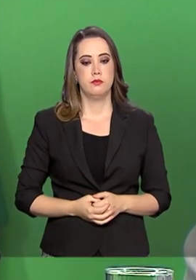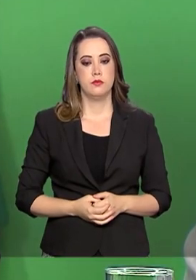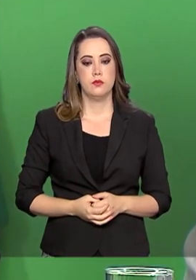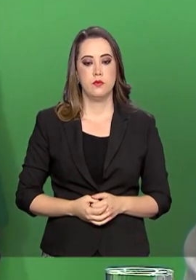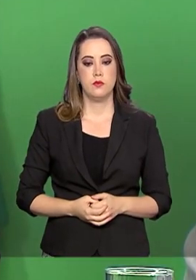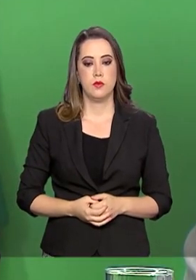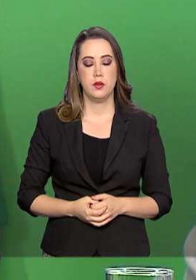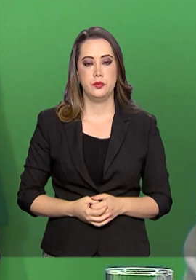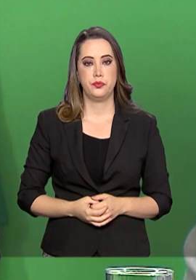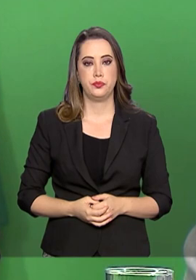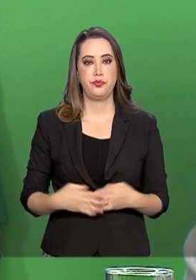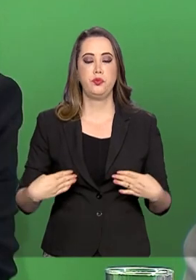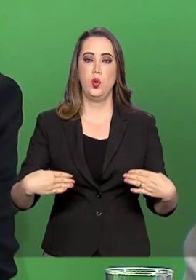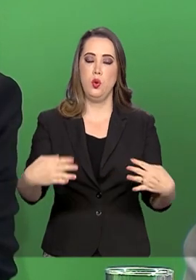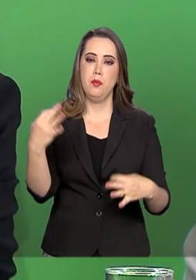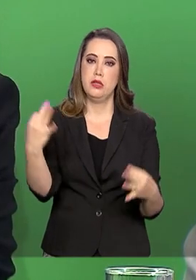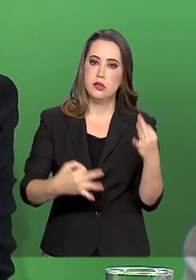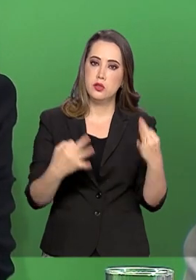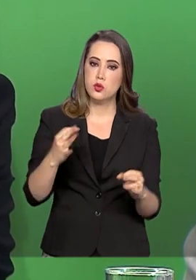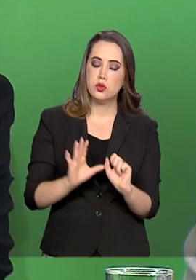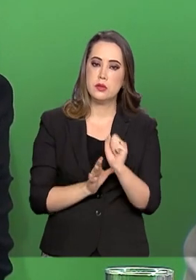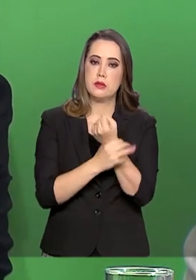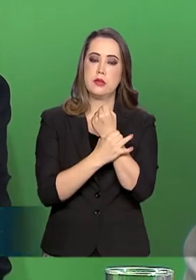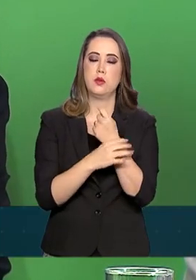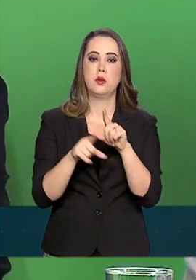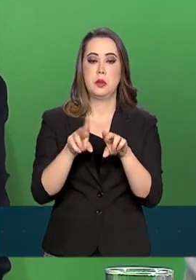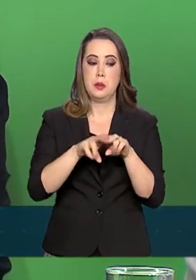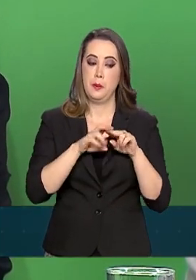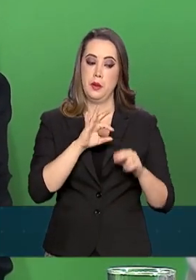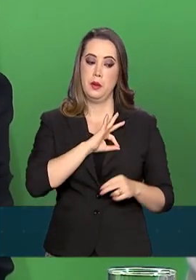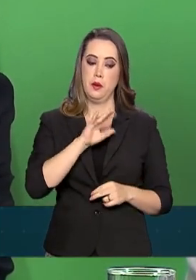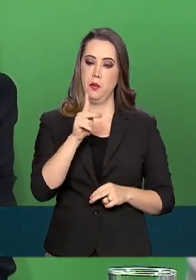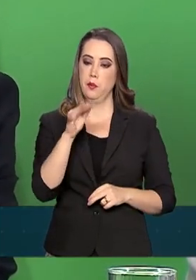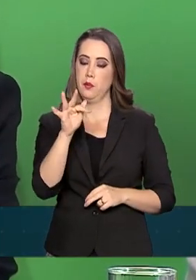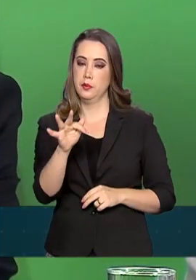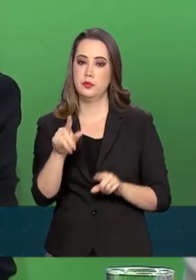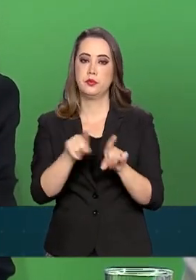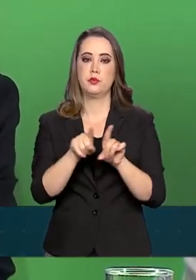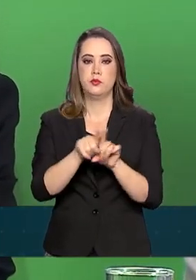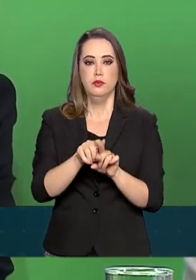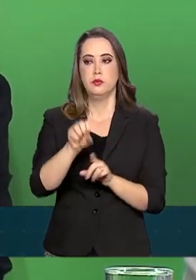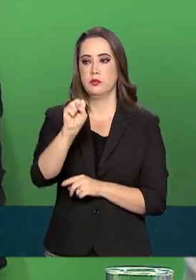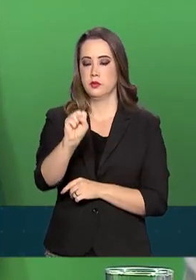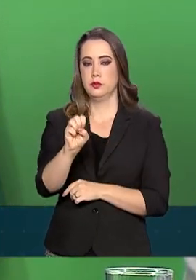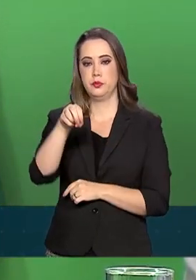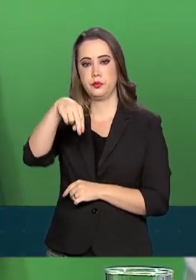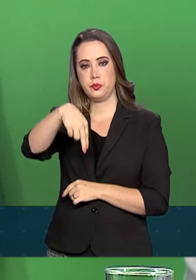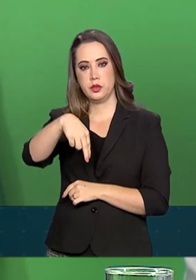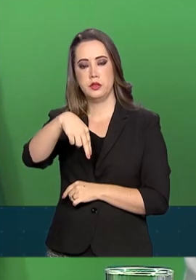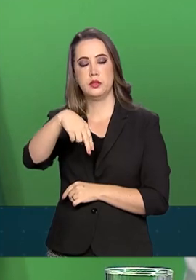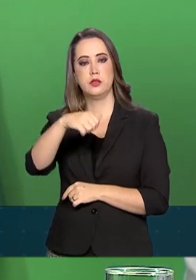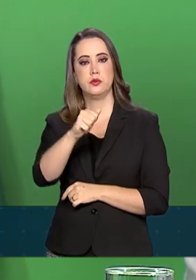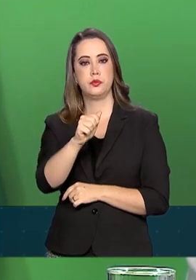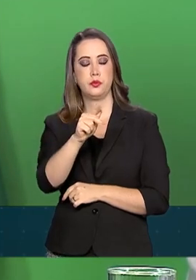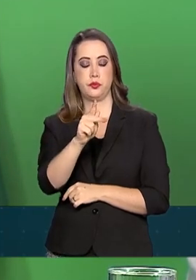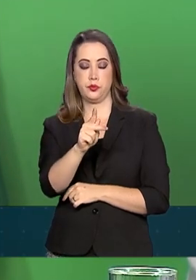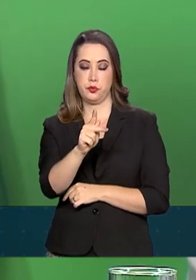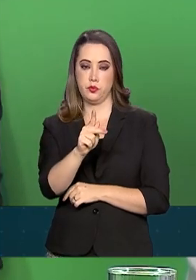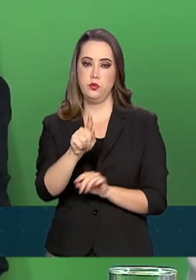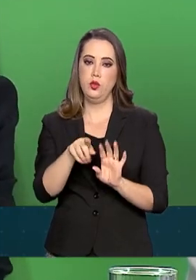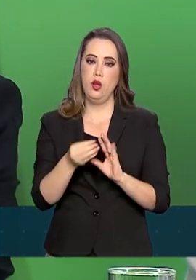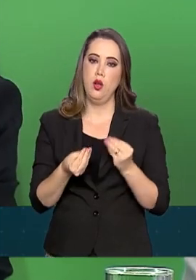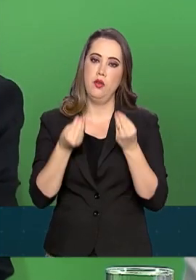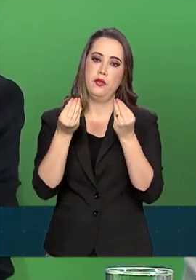O Ministério da Justiça e Segurança Pública, através da Polícia Federal e da Senasp, disponibiliza um recurso ao